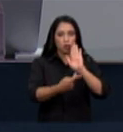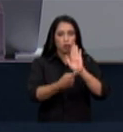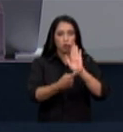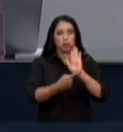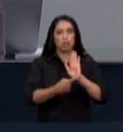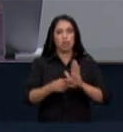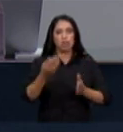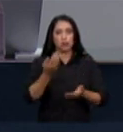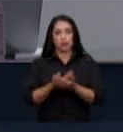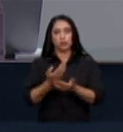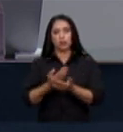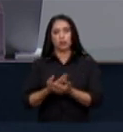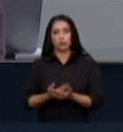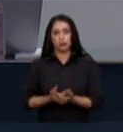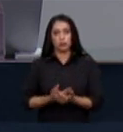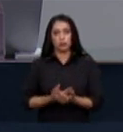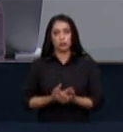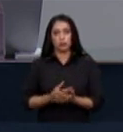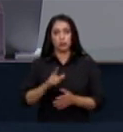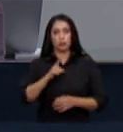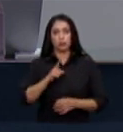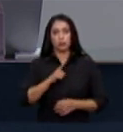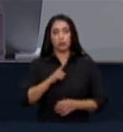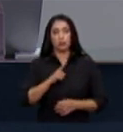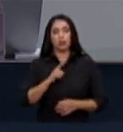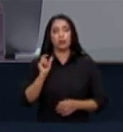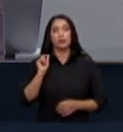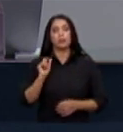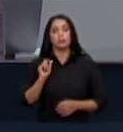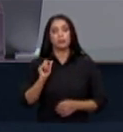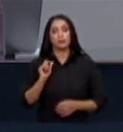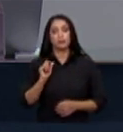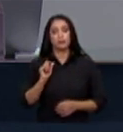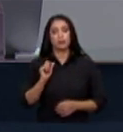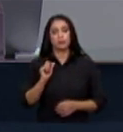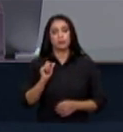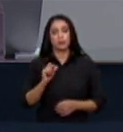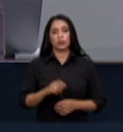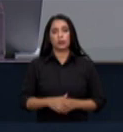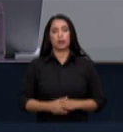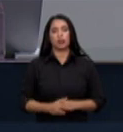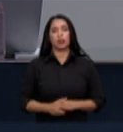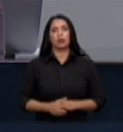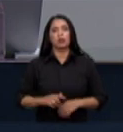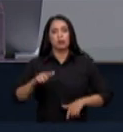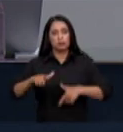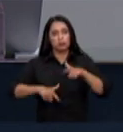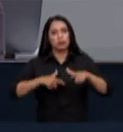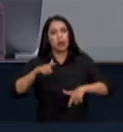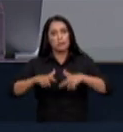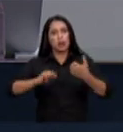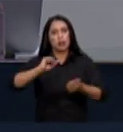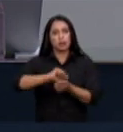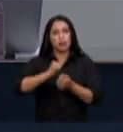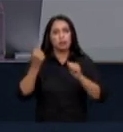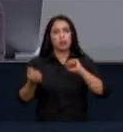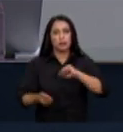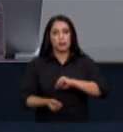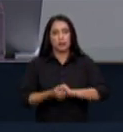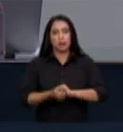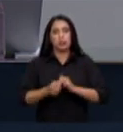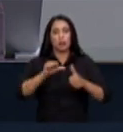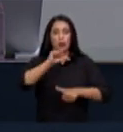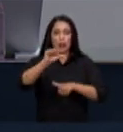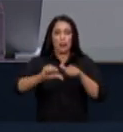estudos e empreendimentos que visem a mitigação e a adaptação a